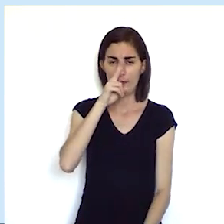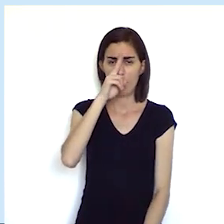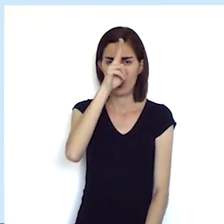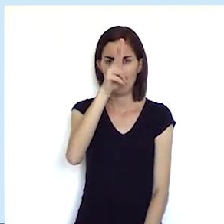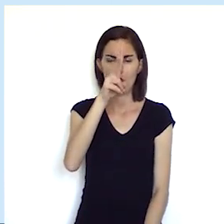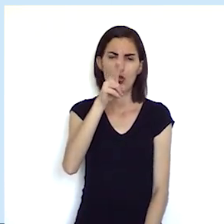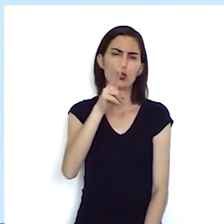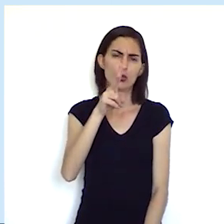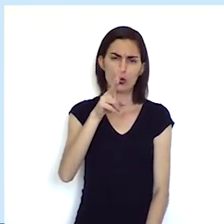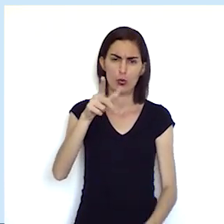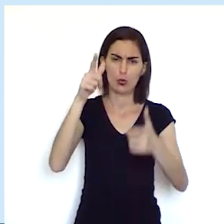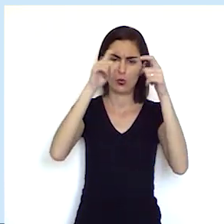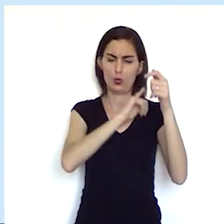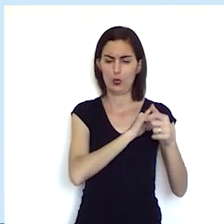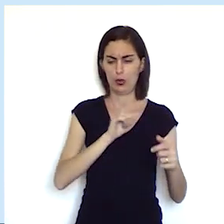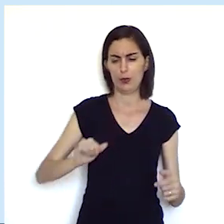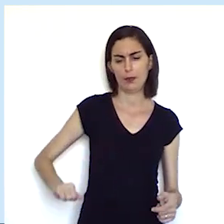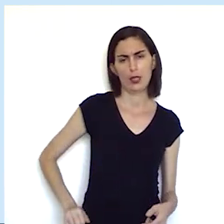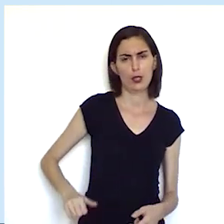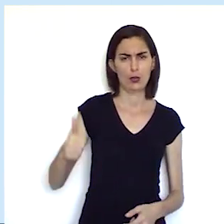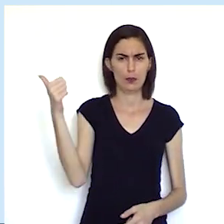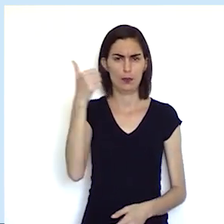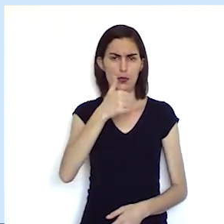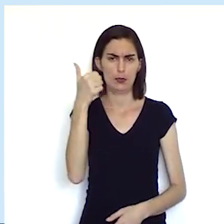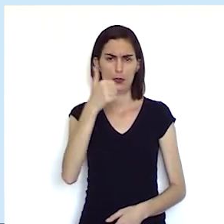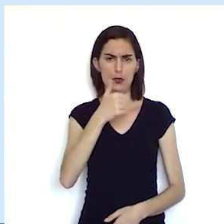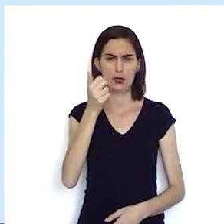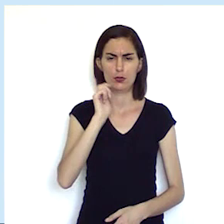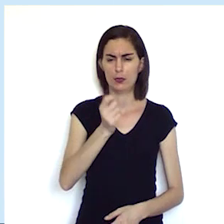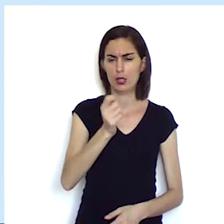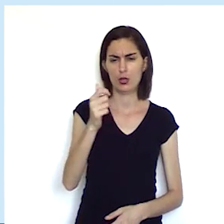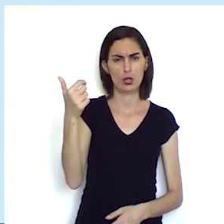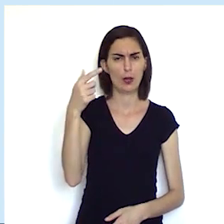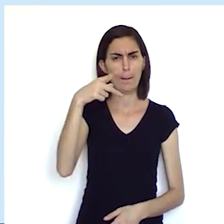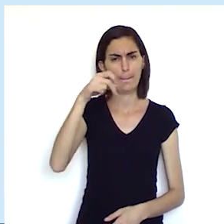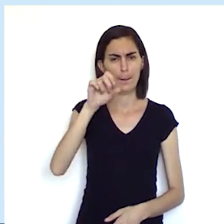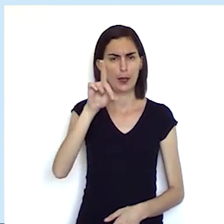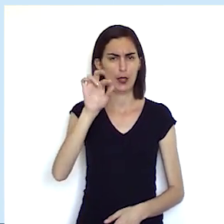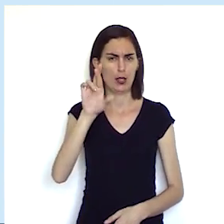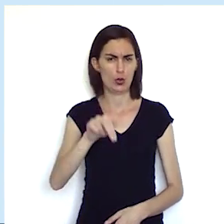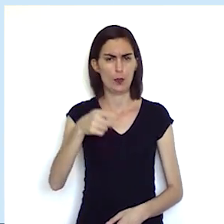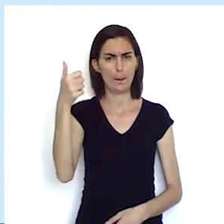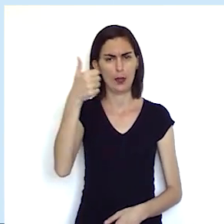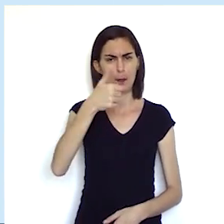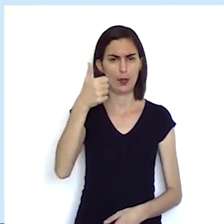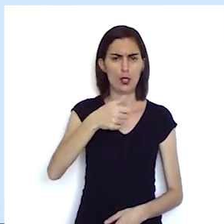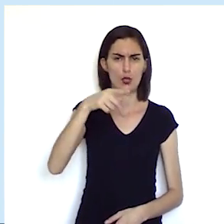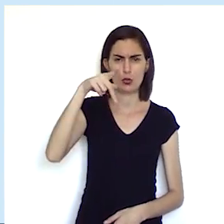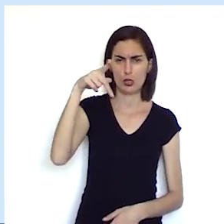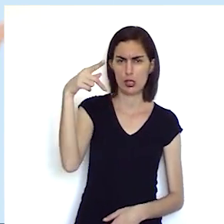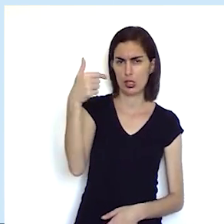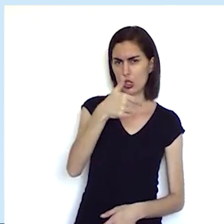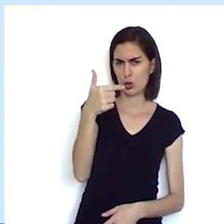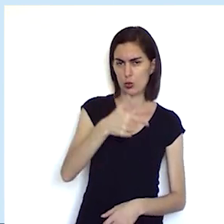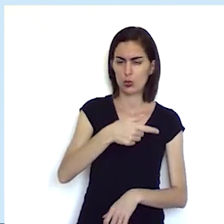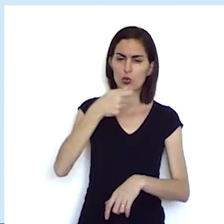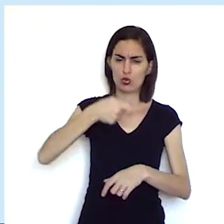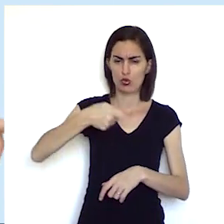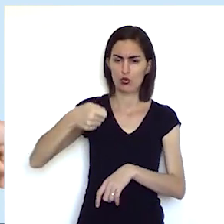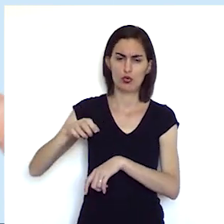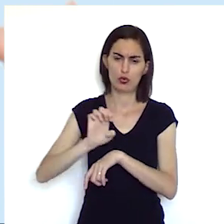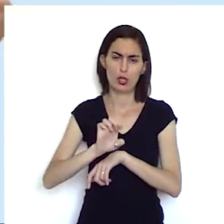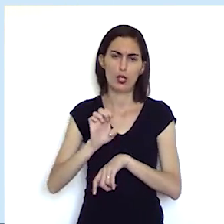o Imperador Pedro I e II eles tentavam manter um controle muito rígido do Estado então quando